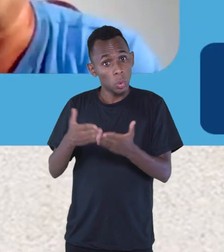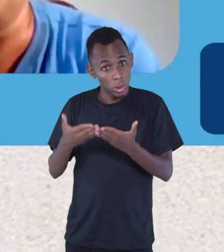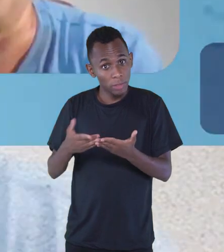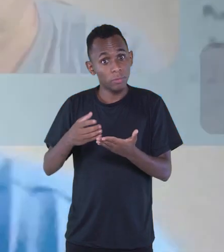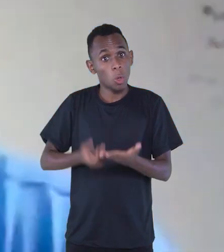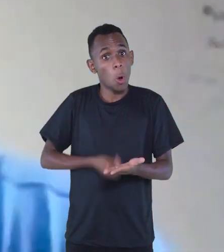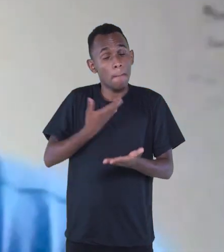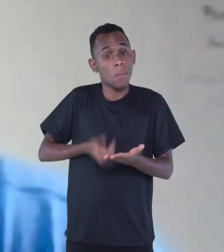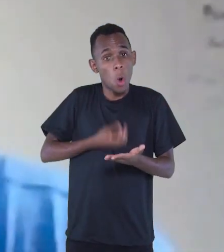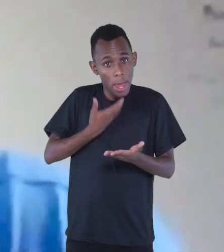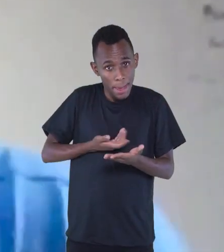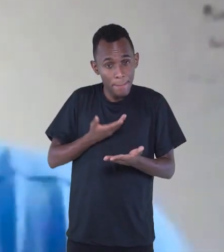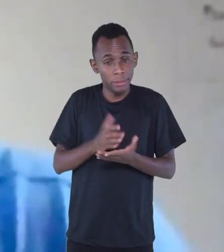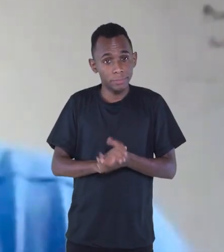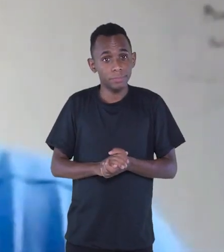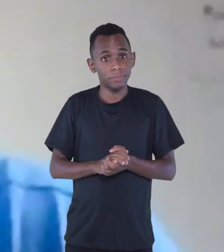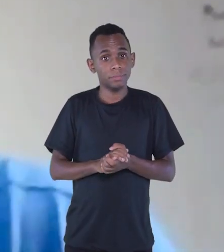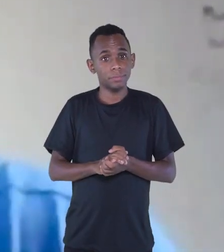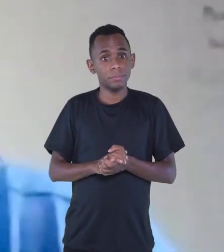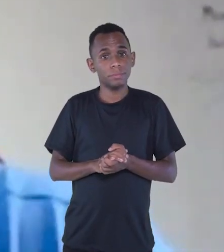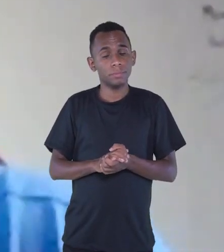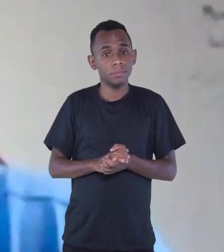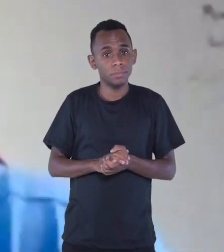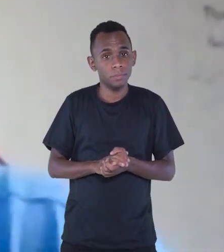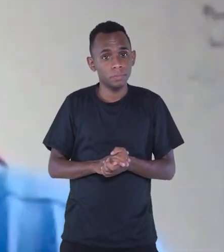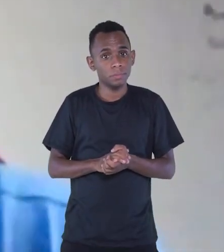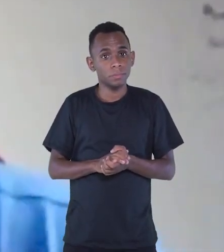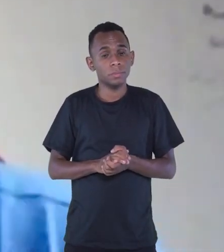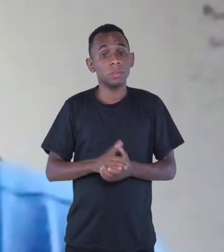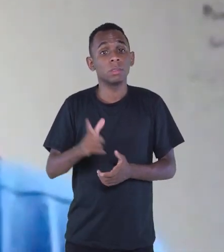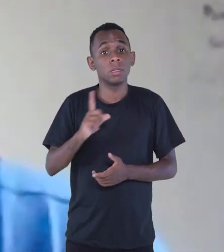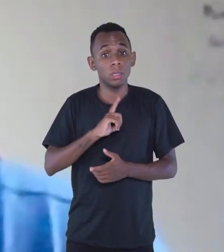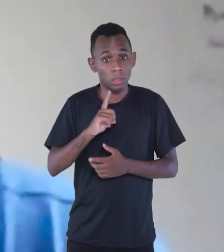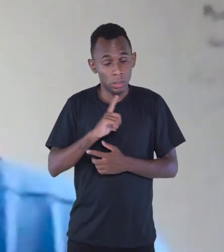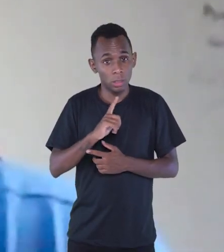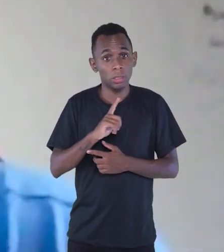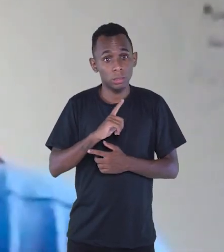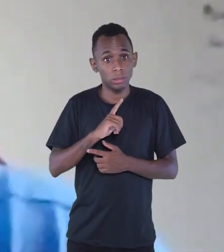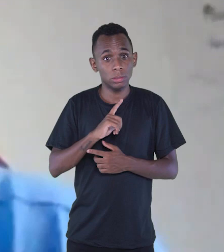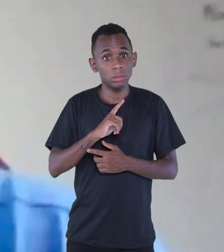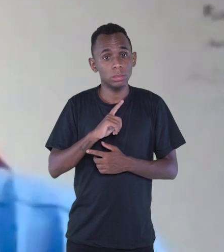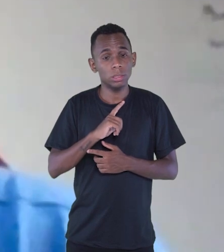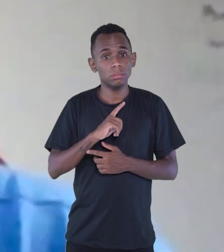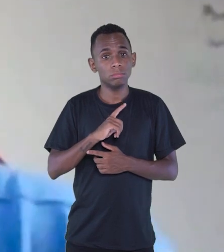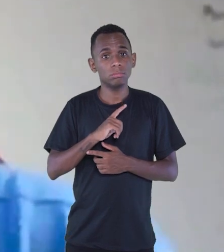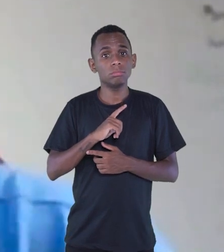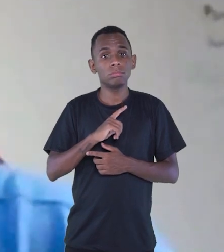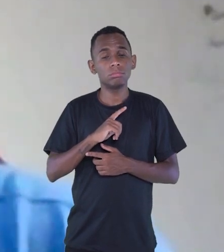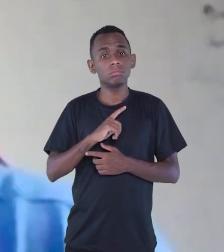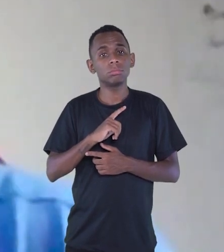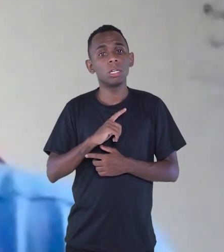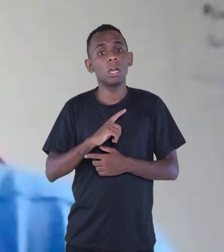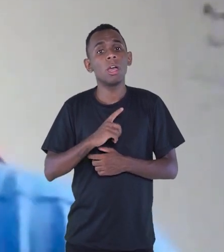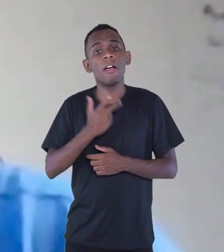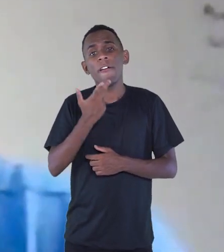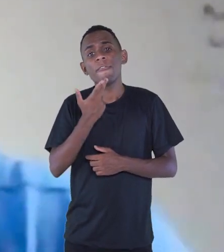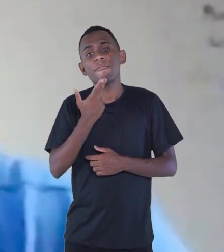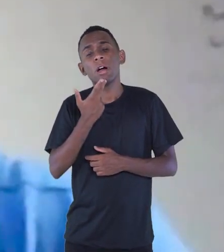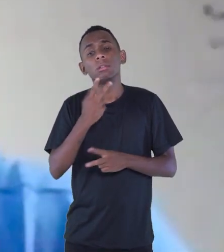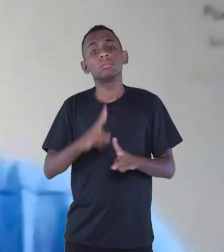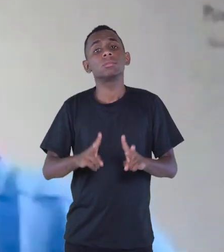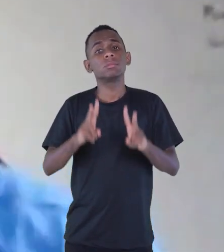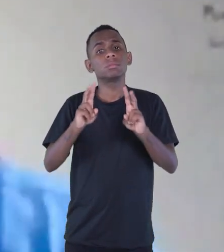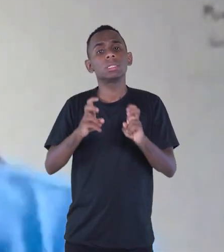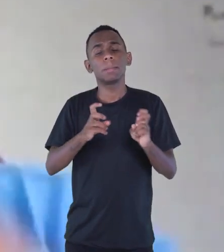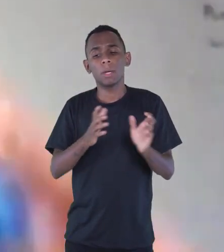poema, Evocação do Recife, tem muito no Itinerário de Passarca. Ele fala do período mais